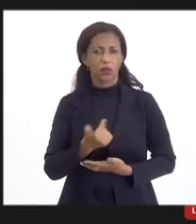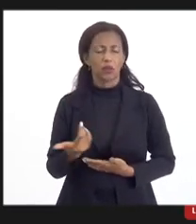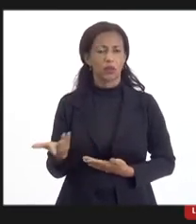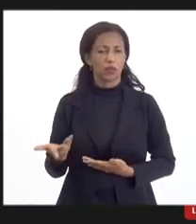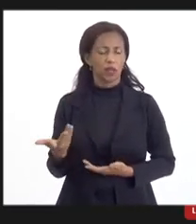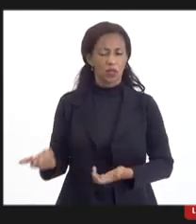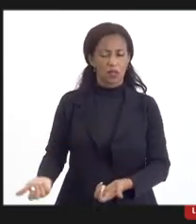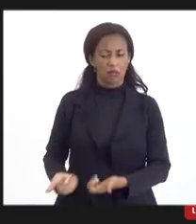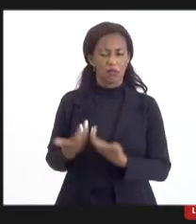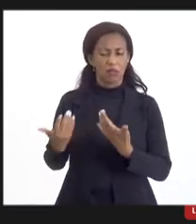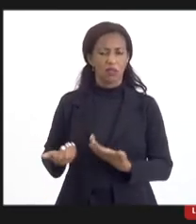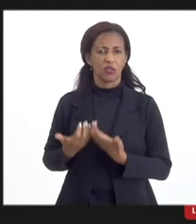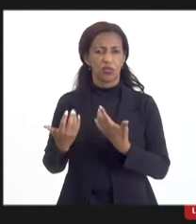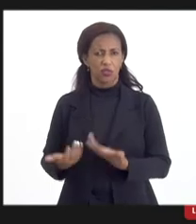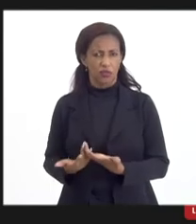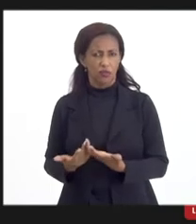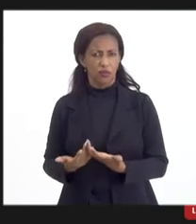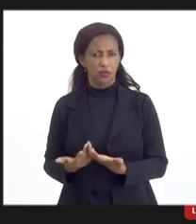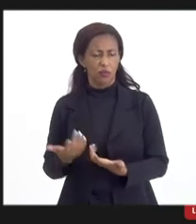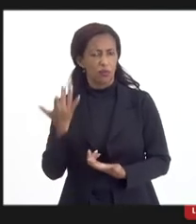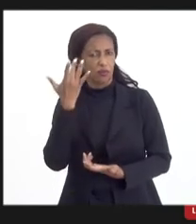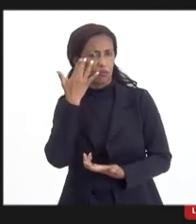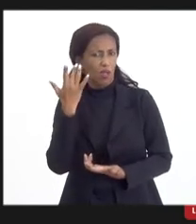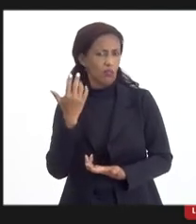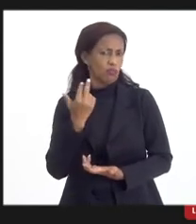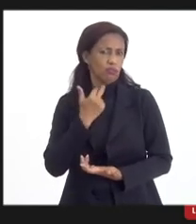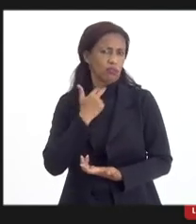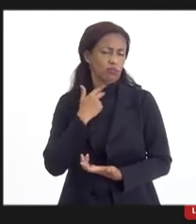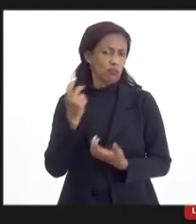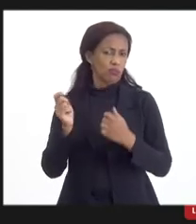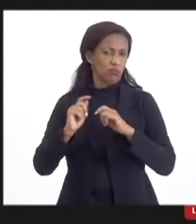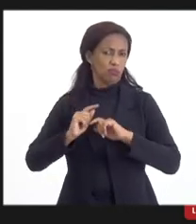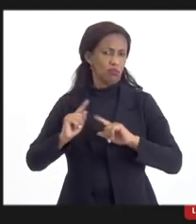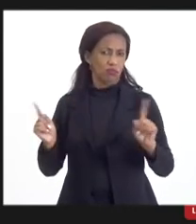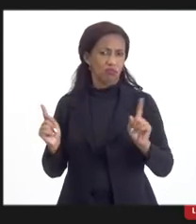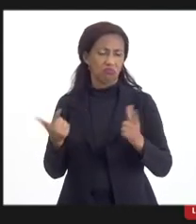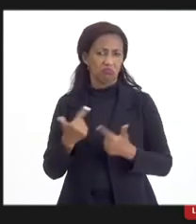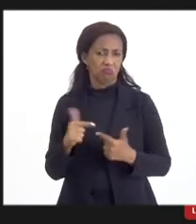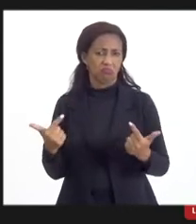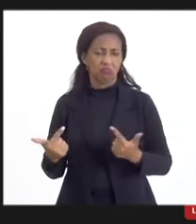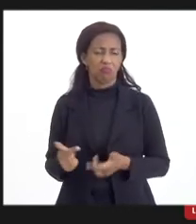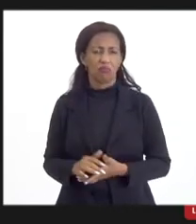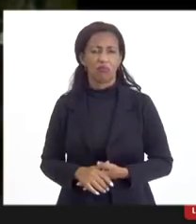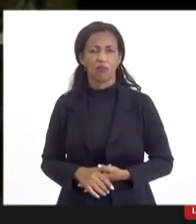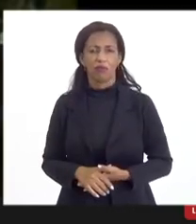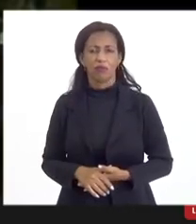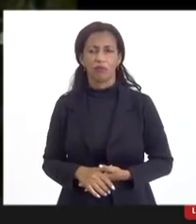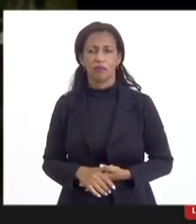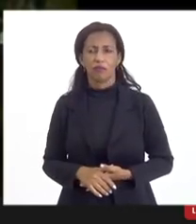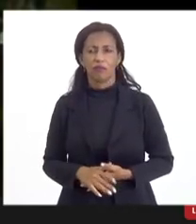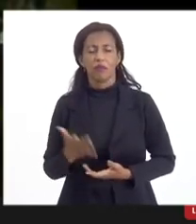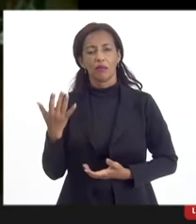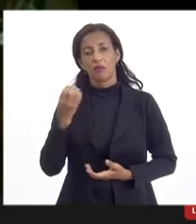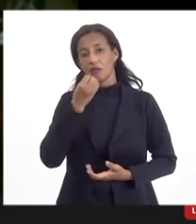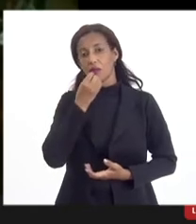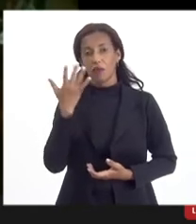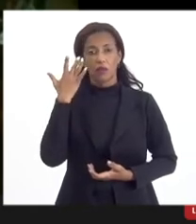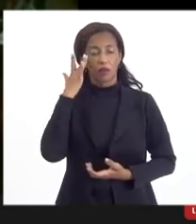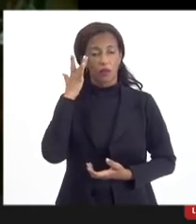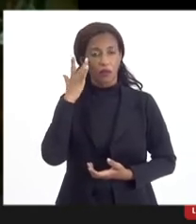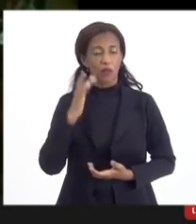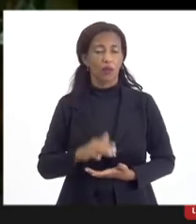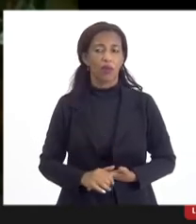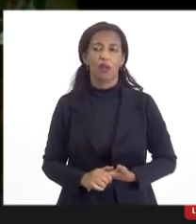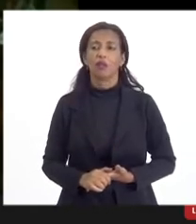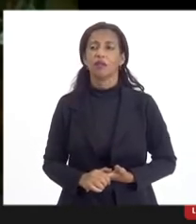incentivo? O senhor acha que não há essa possibilidade? Olha, eu acho que isso aí é